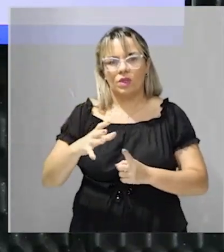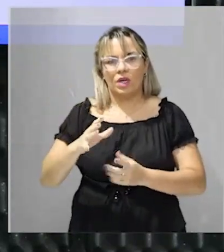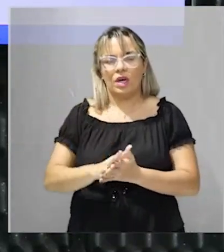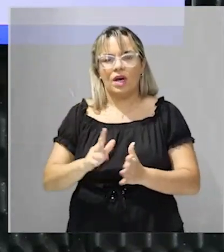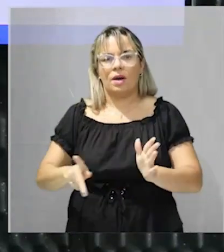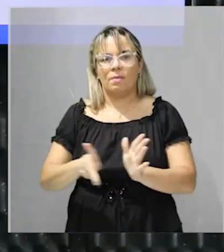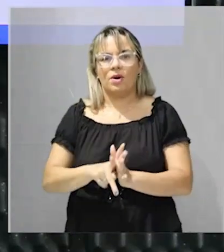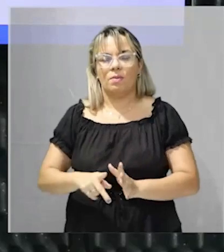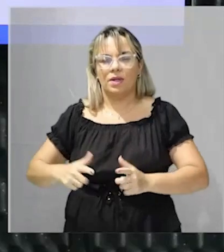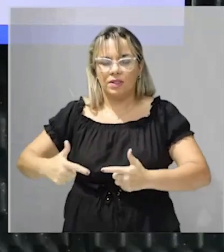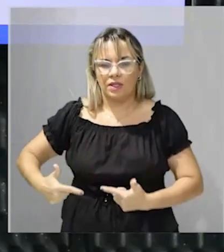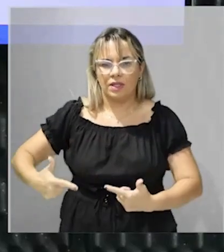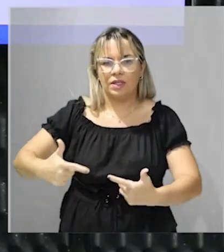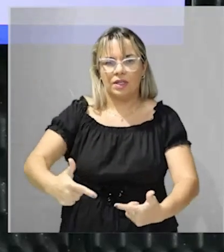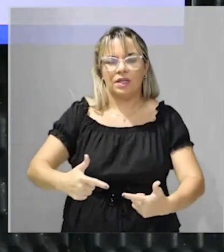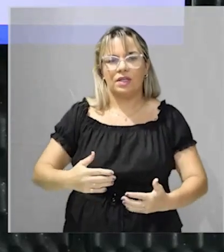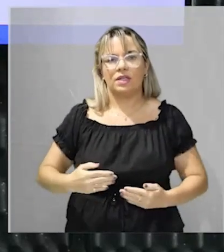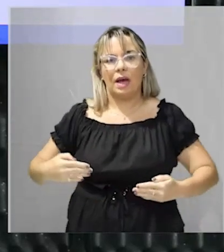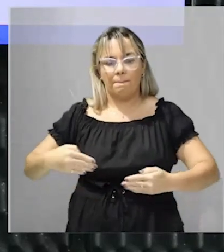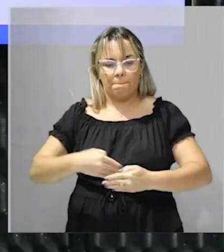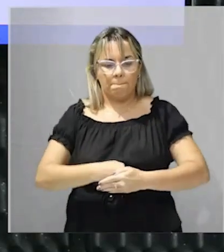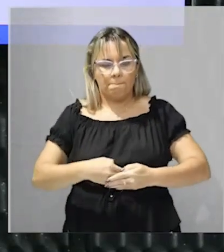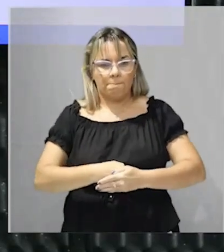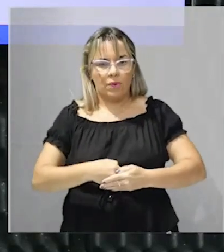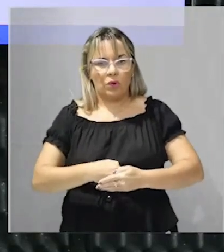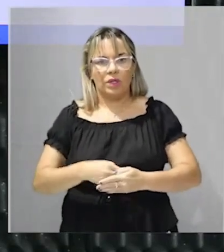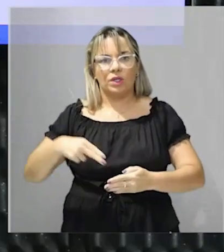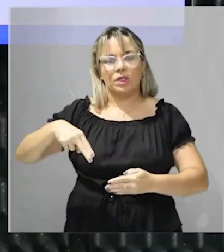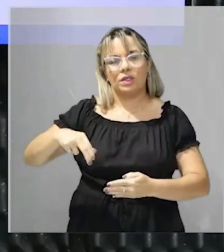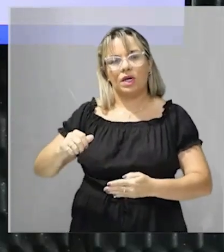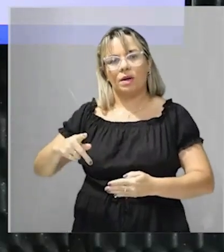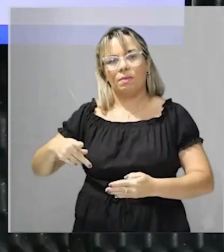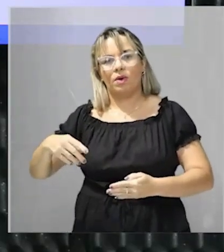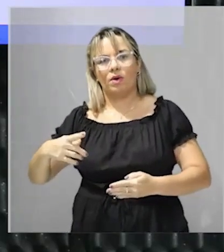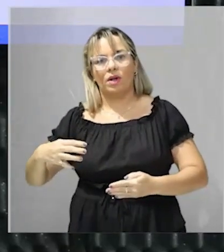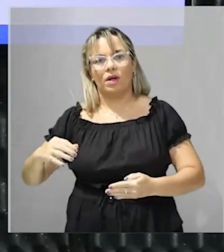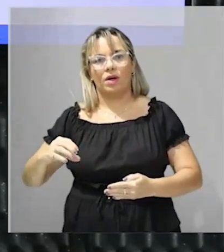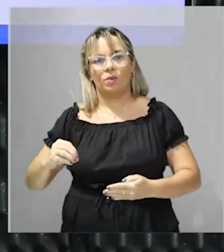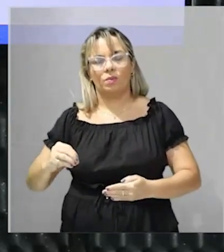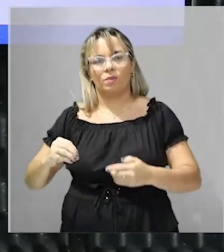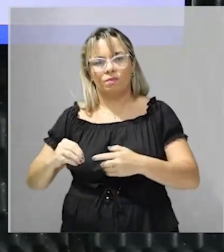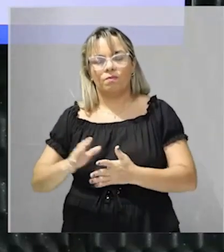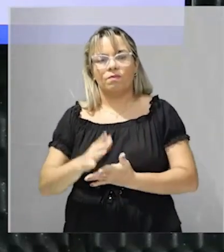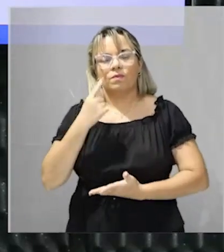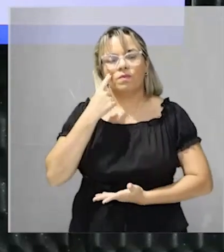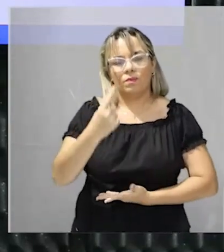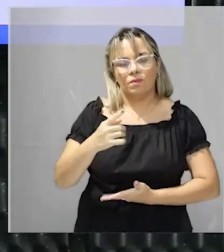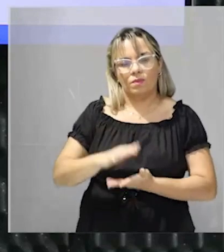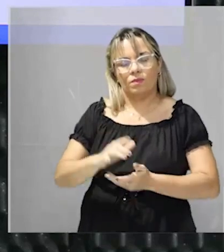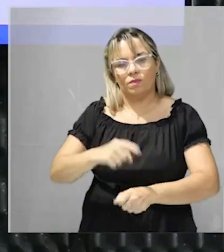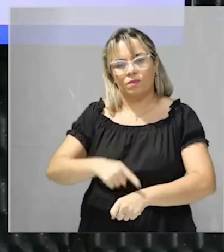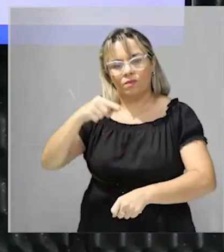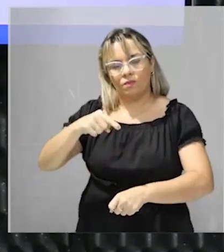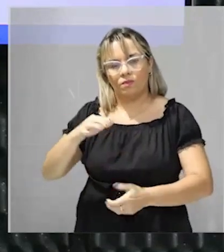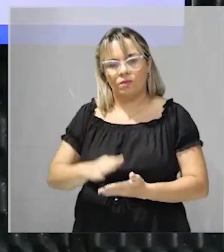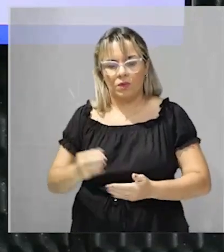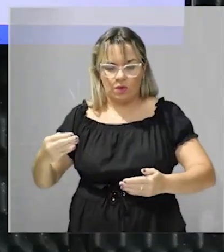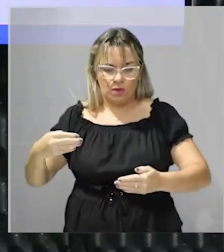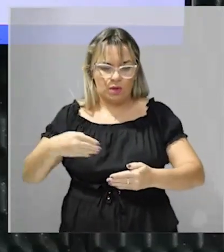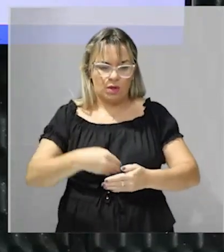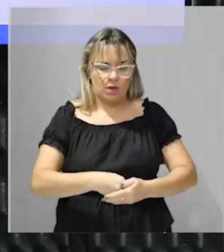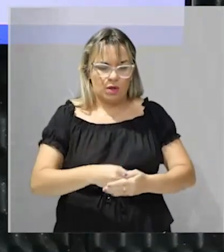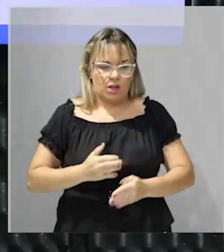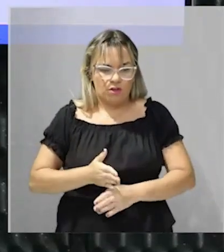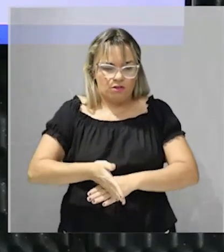napoleônicas as próprias guerras napoleônicas observe que no momento que Napoleão invadiu a